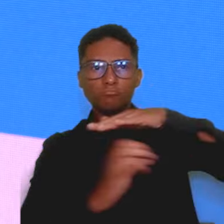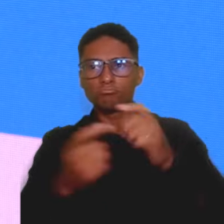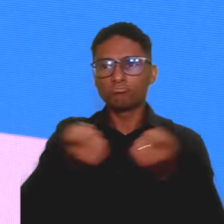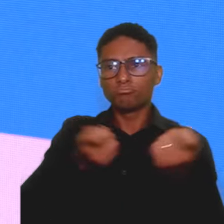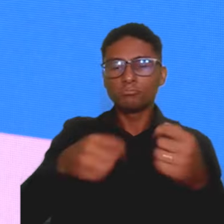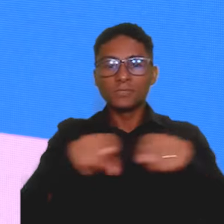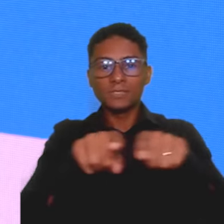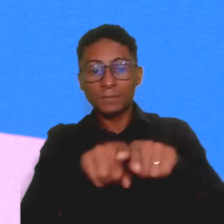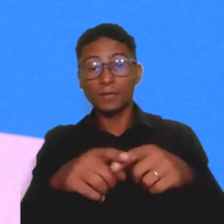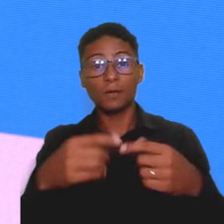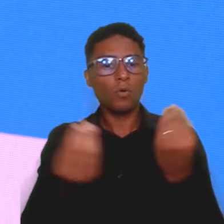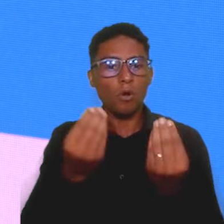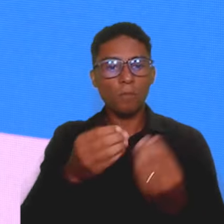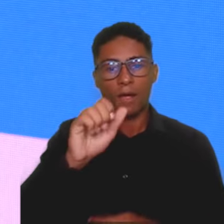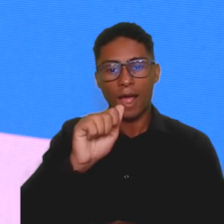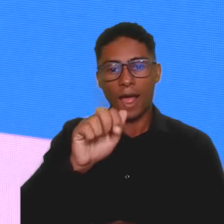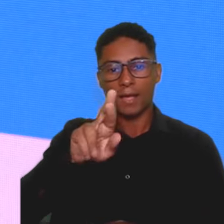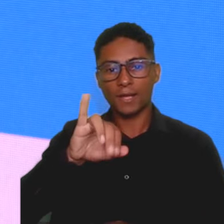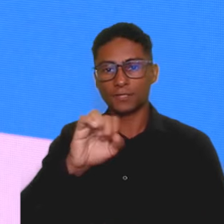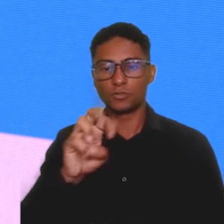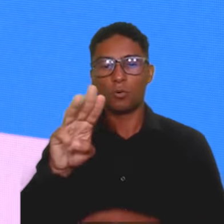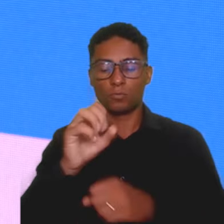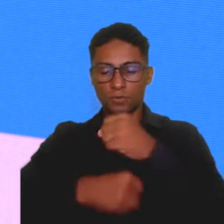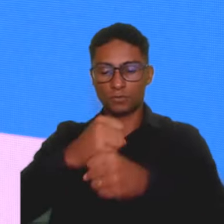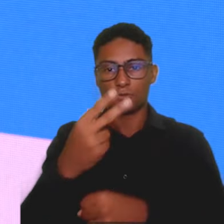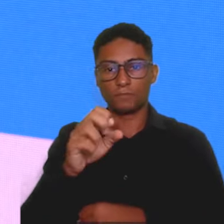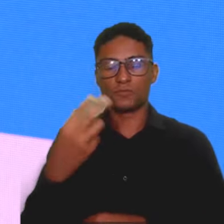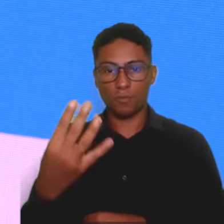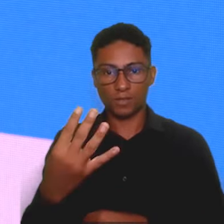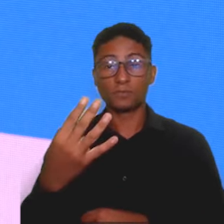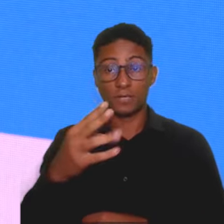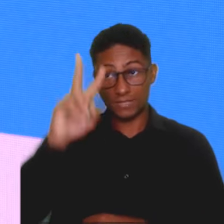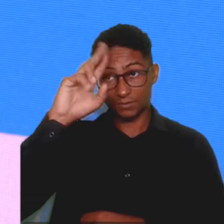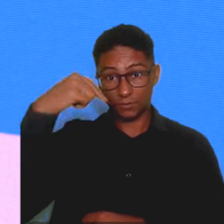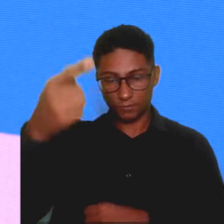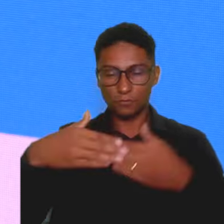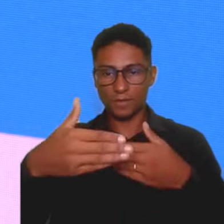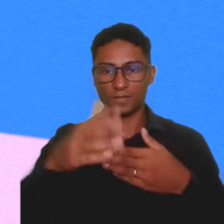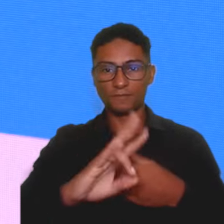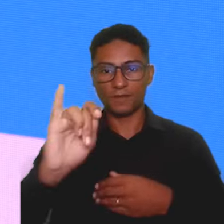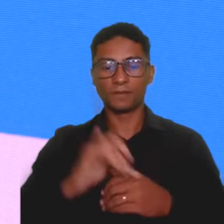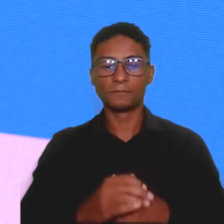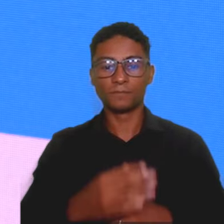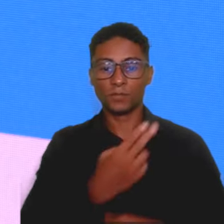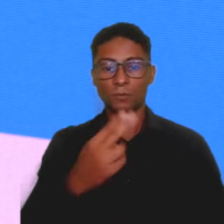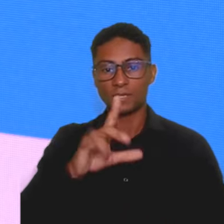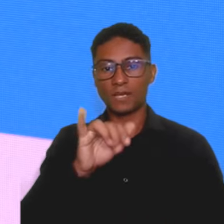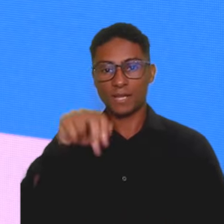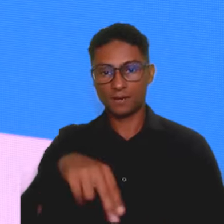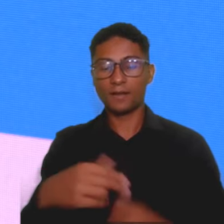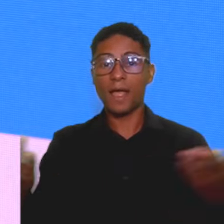Empretec Arena e sobre a AgriShow 2024, que começa na próxima segunda-feira em Ribeirão Preto. Meu nome é Lilian